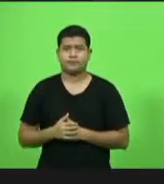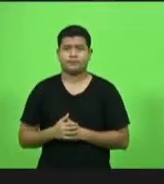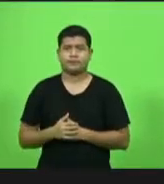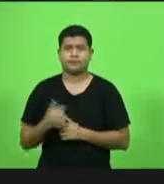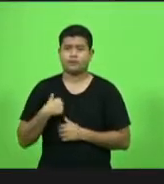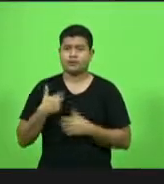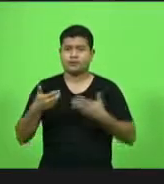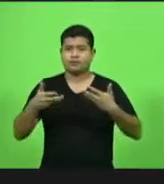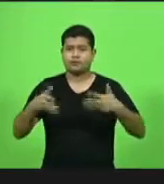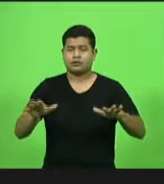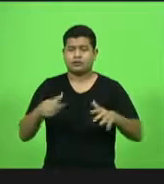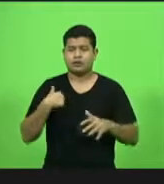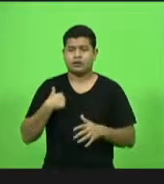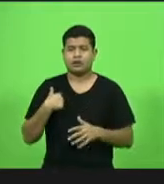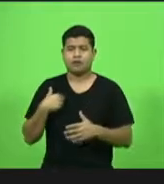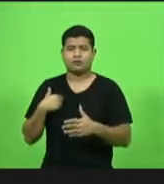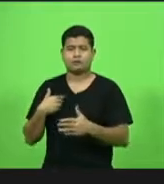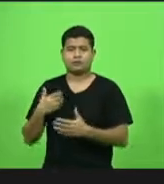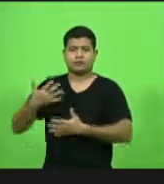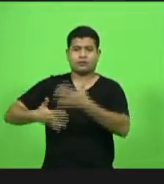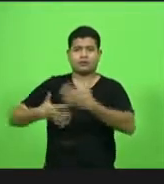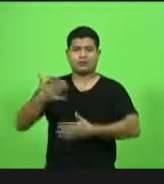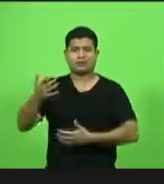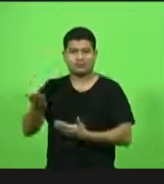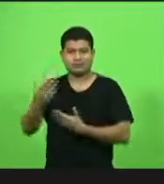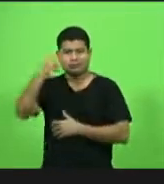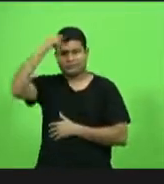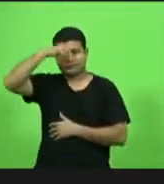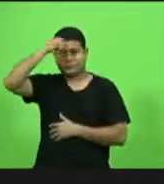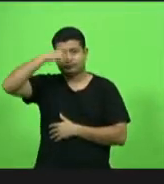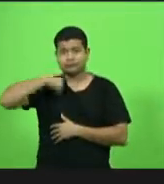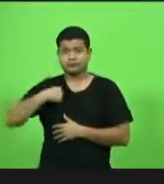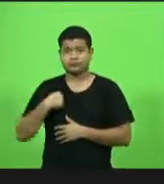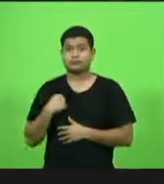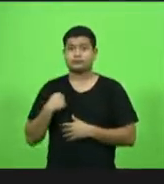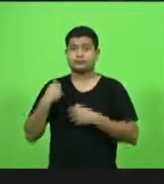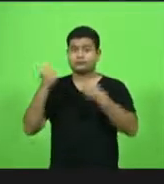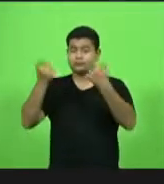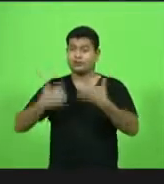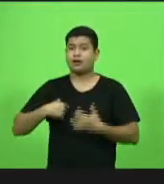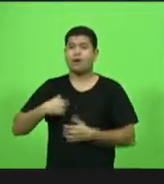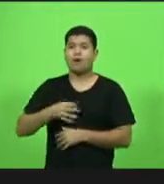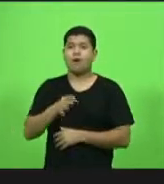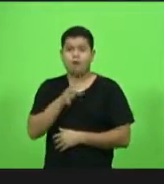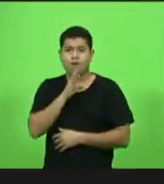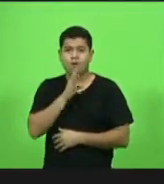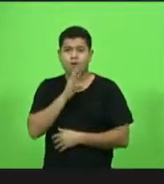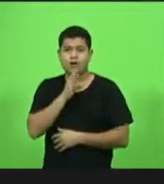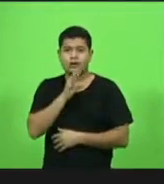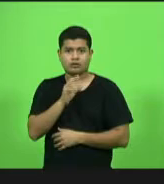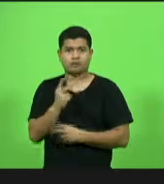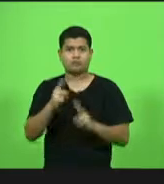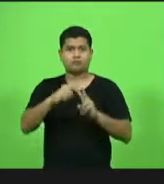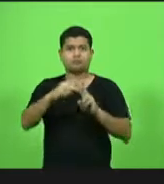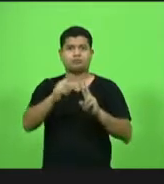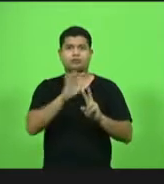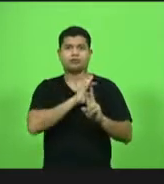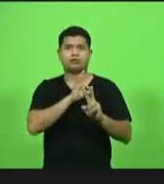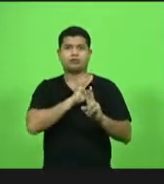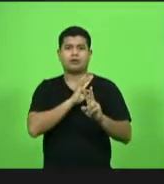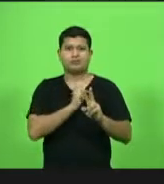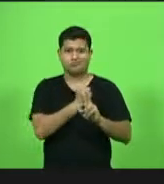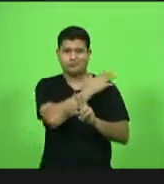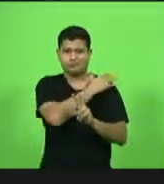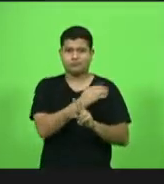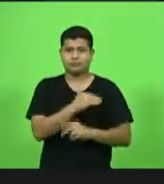interromper a linha de raciocínio do deputado Maurício ali, mas dizer para o senhor conheci os dois policiais que morreram. Participei